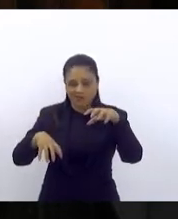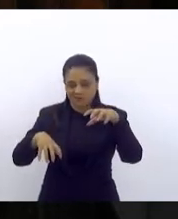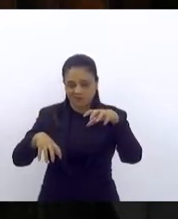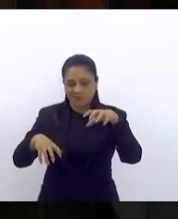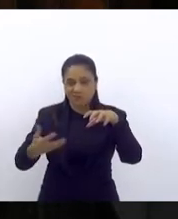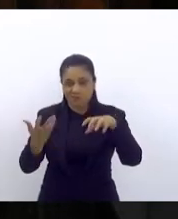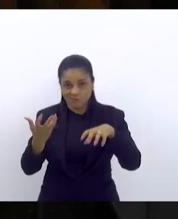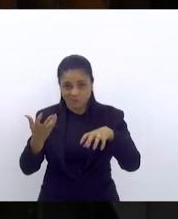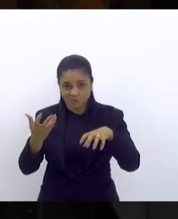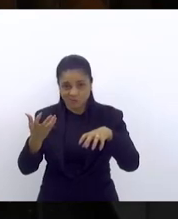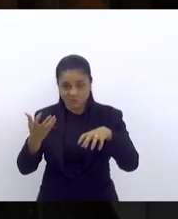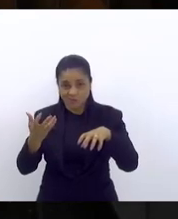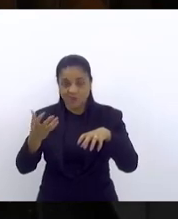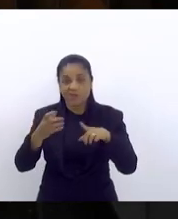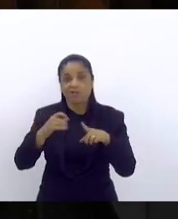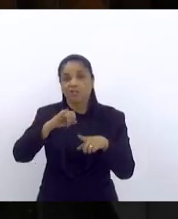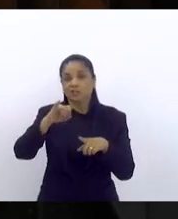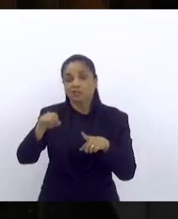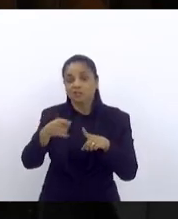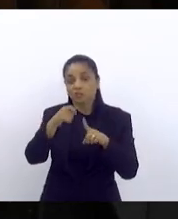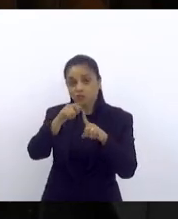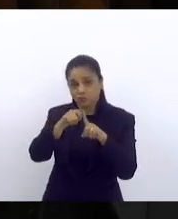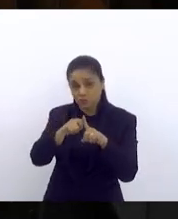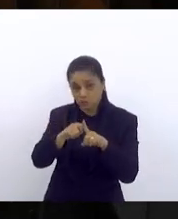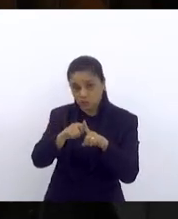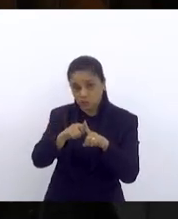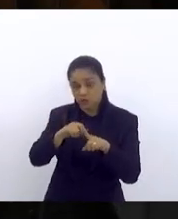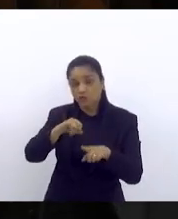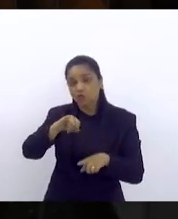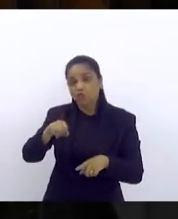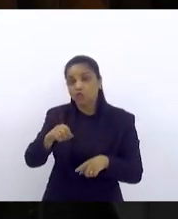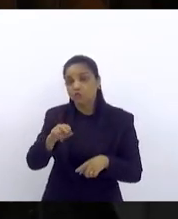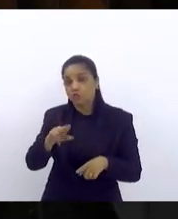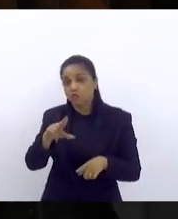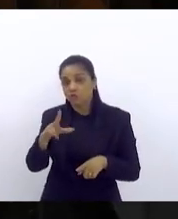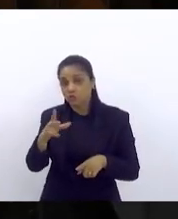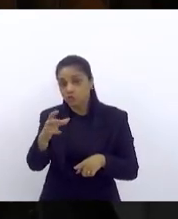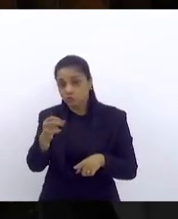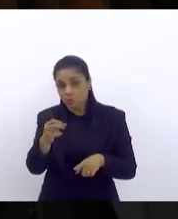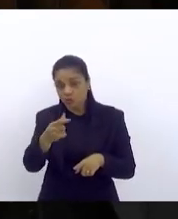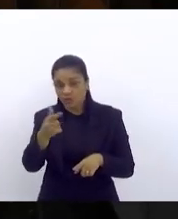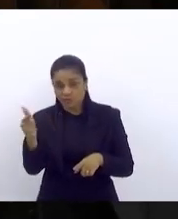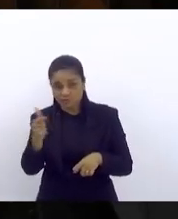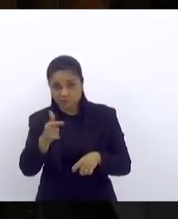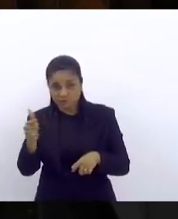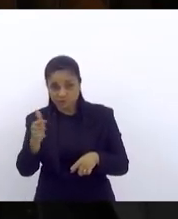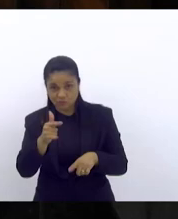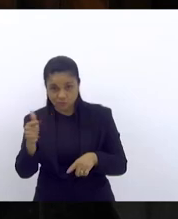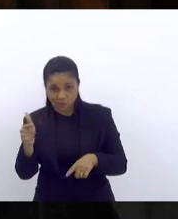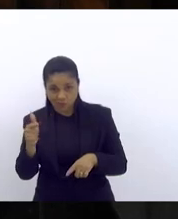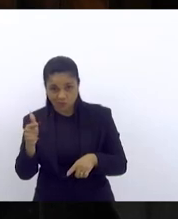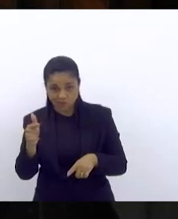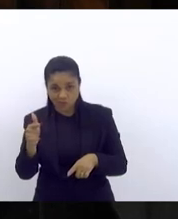julho de 22 com a sanção do ex-presidente